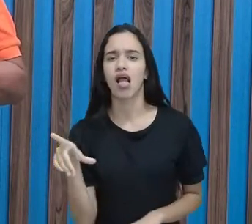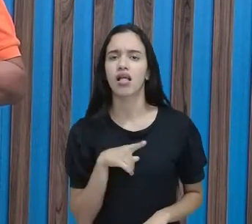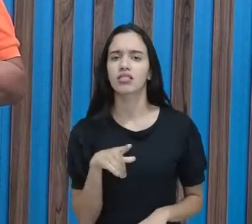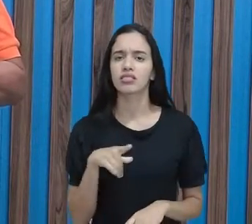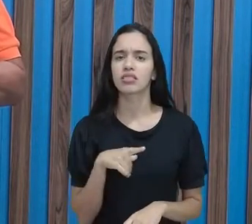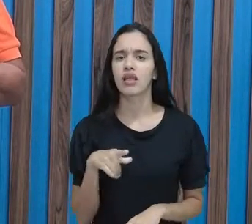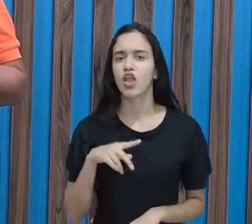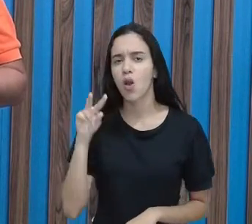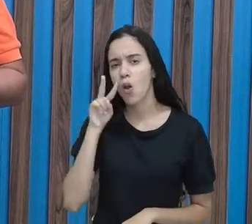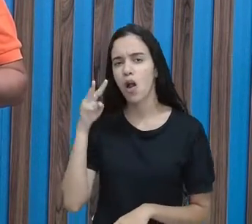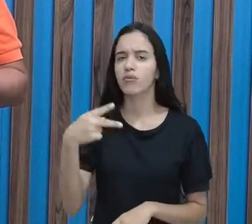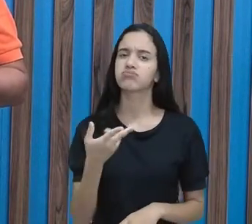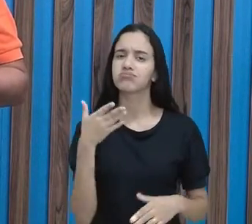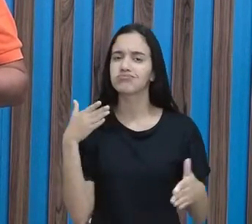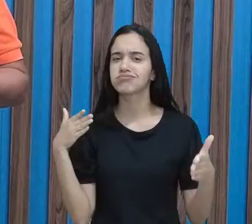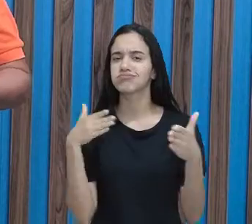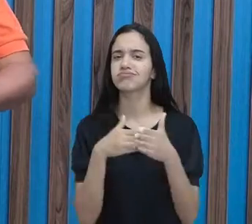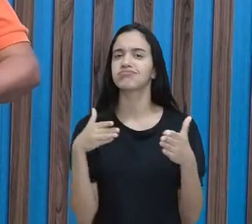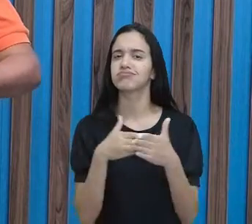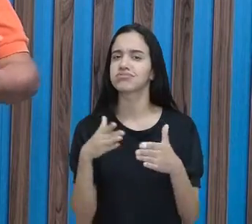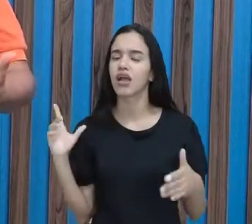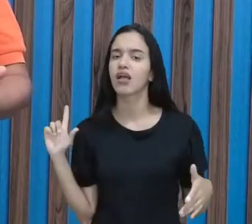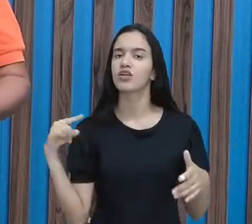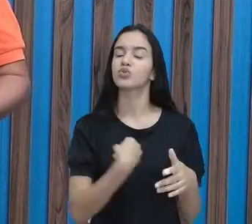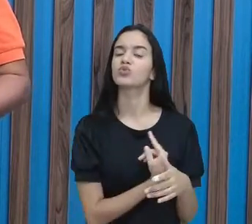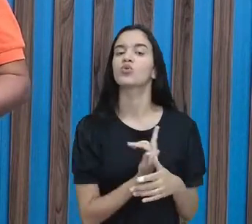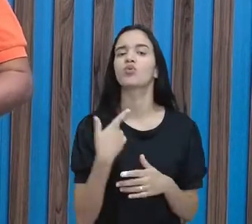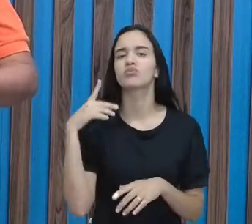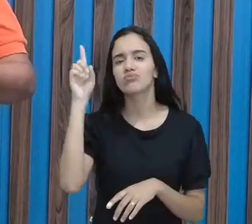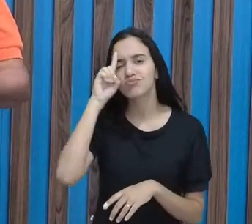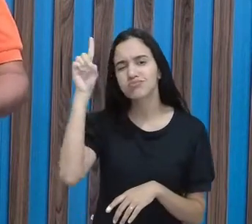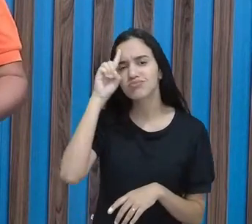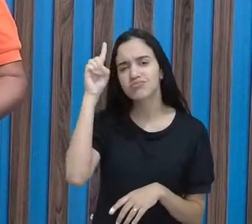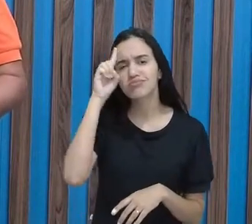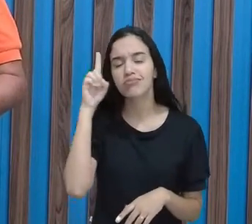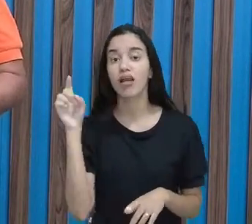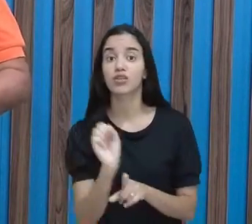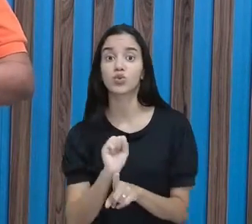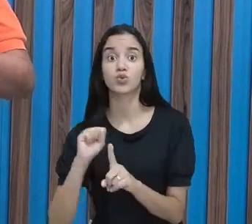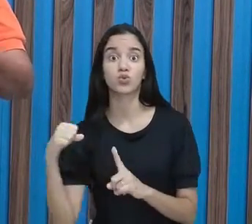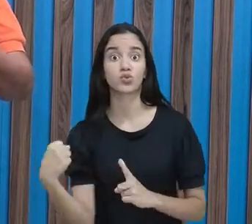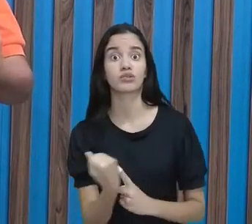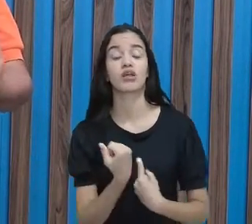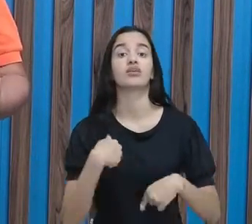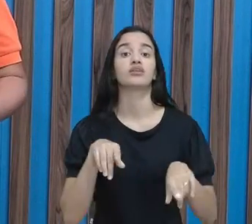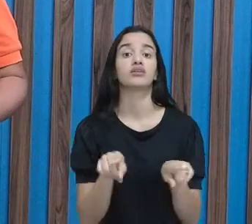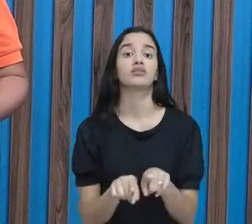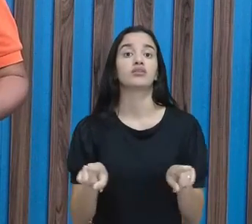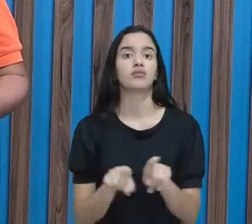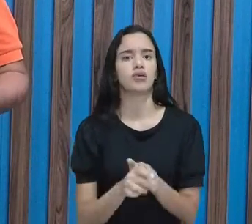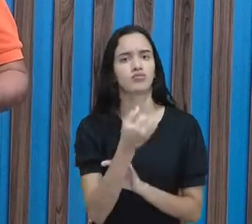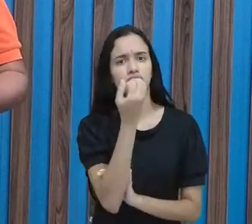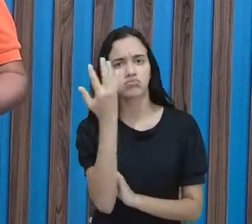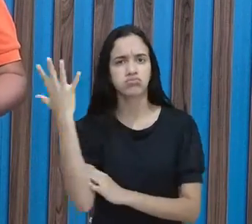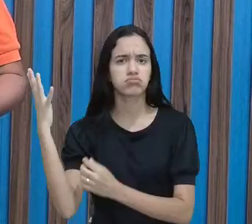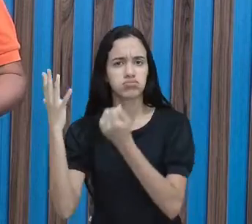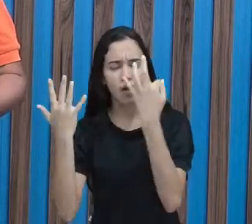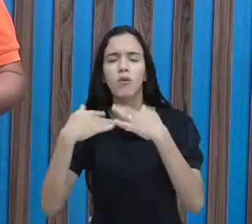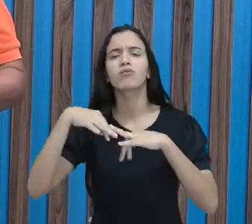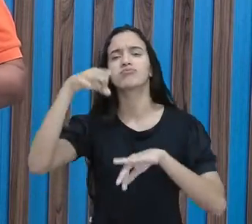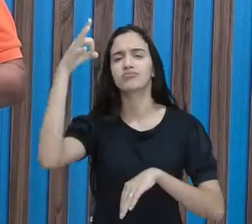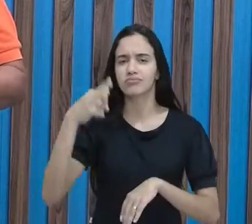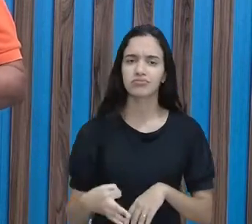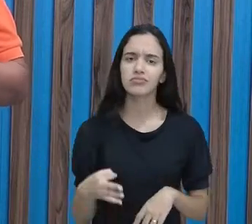consequências, ela tem impactos no nosso cotidiano, na nossa sociedade, no meio ambiente? Com